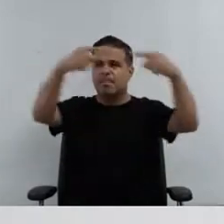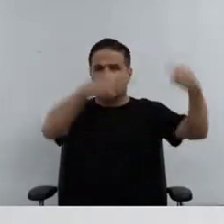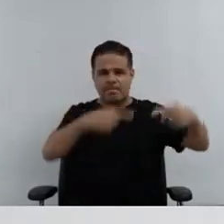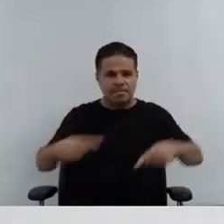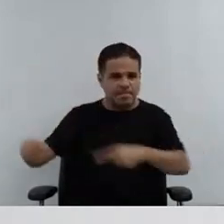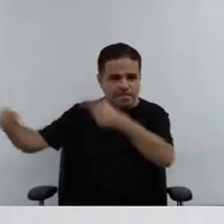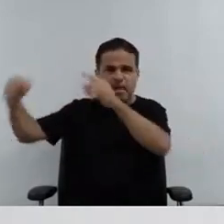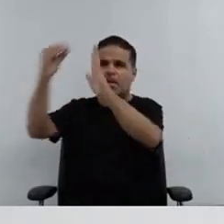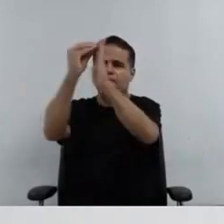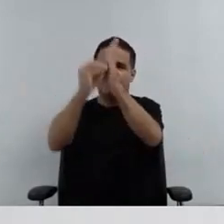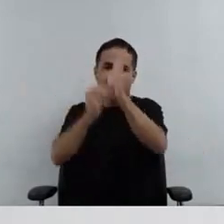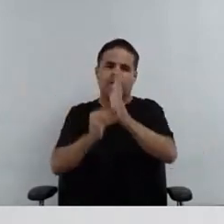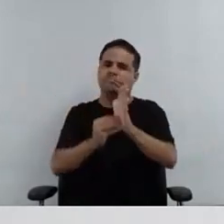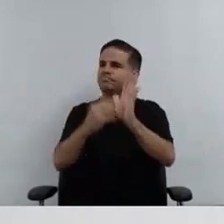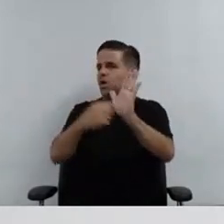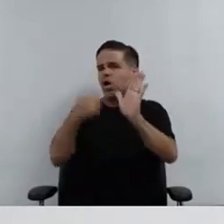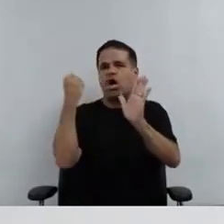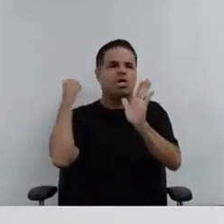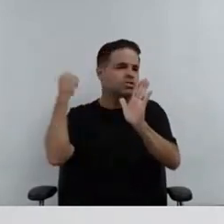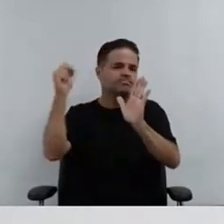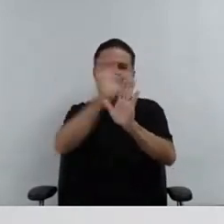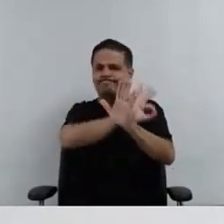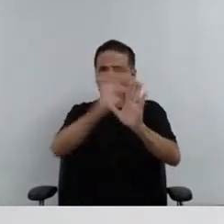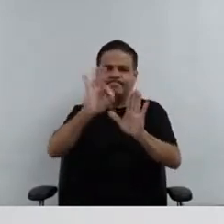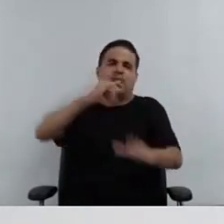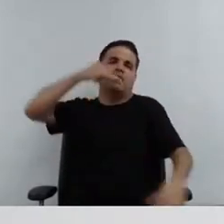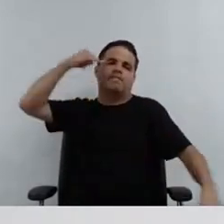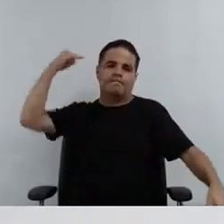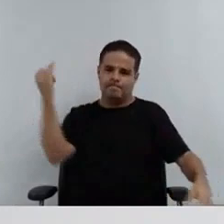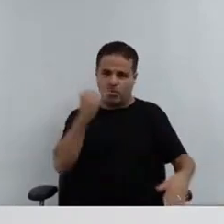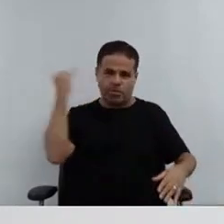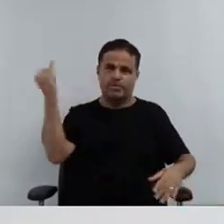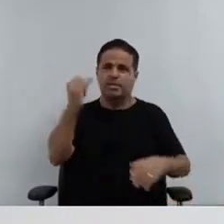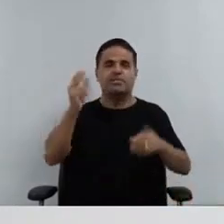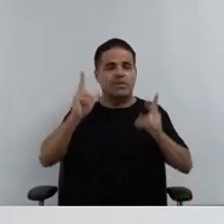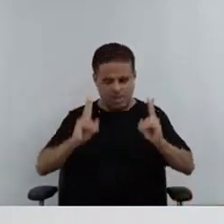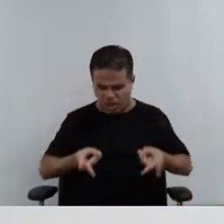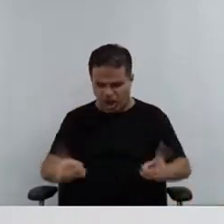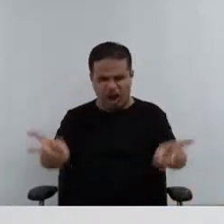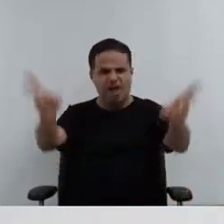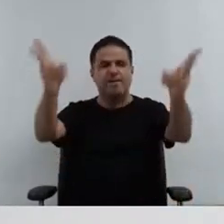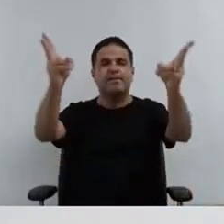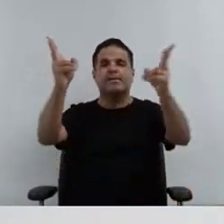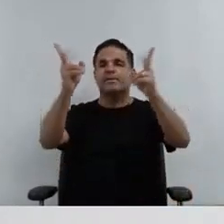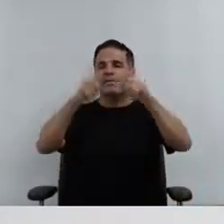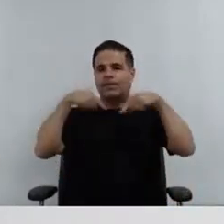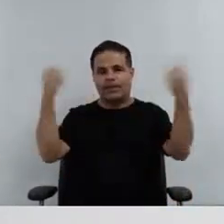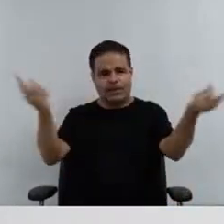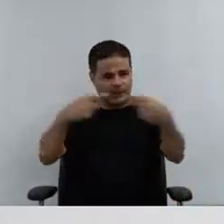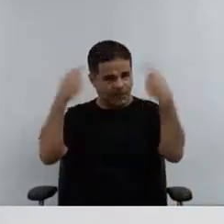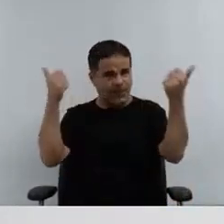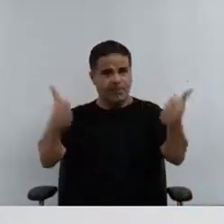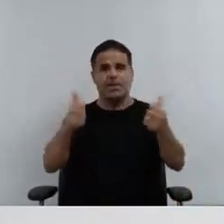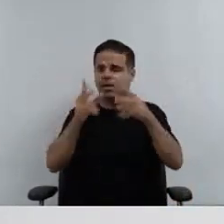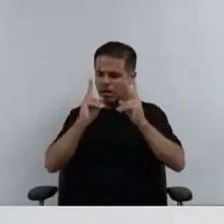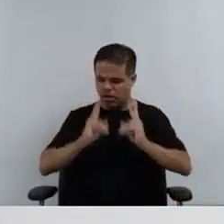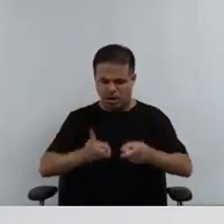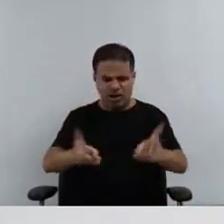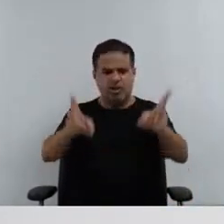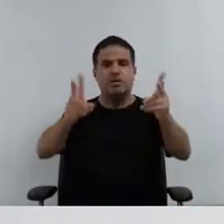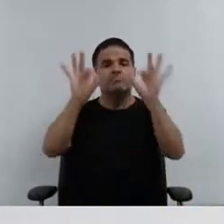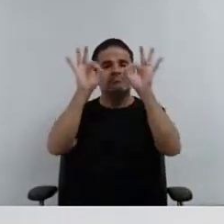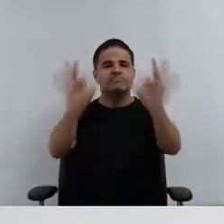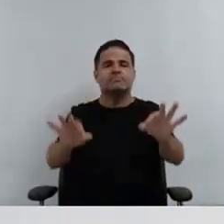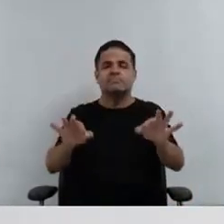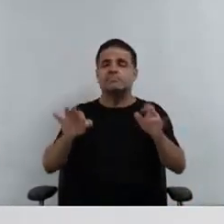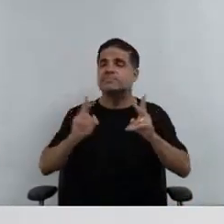certamente, é uma agenda que é muito importante a presença nesse momento, em todos esses momentos, né, para que isso esteja,